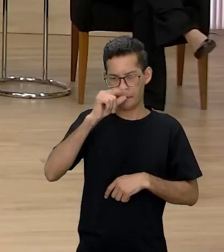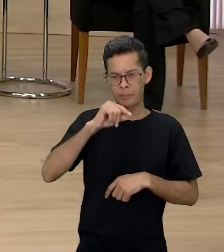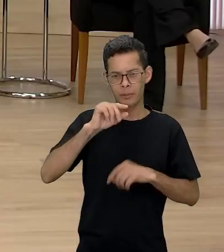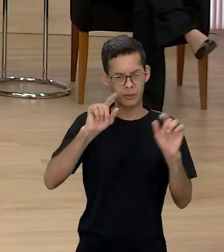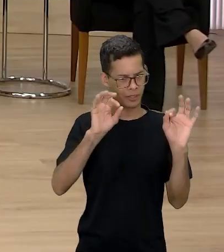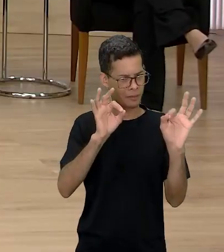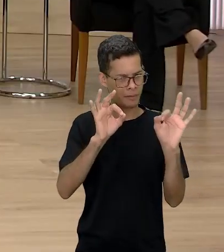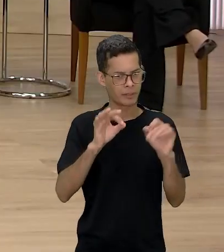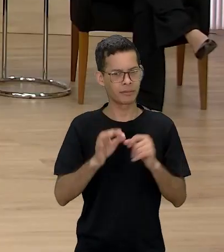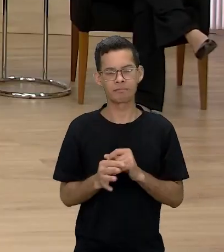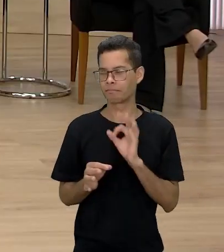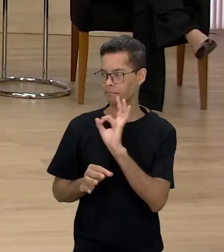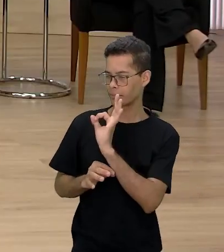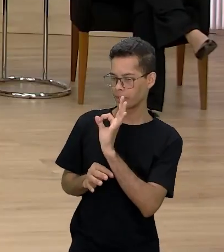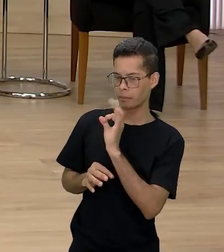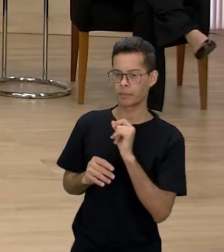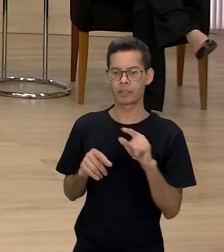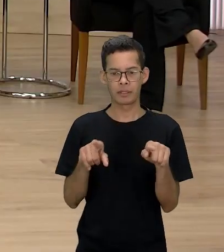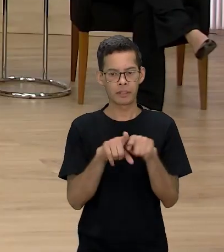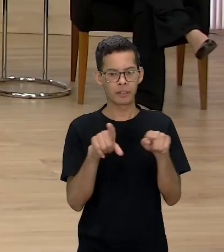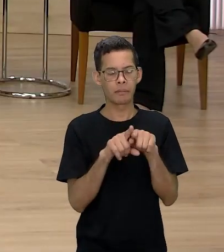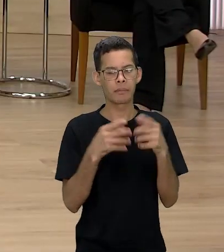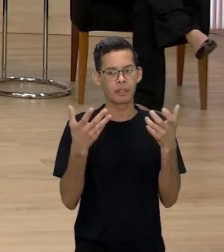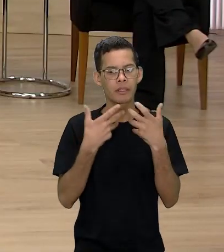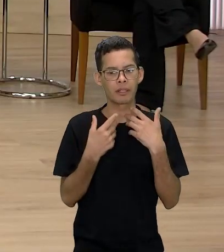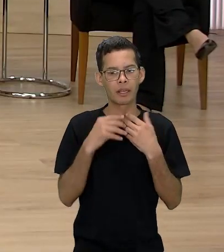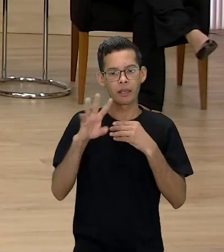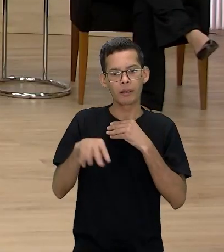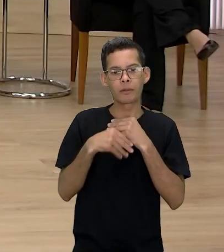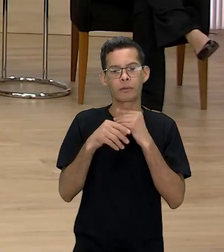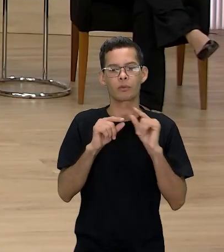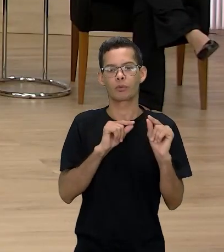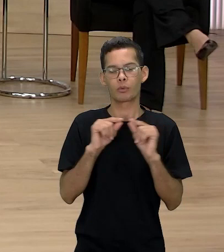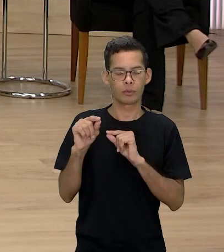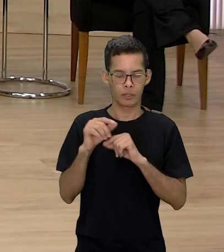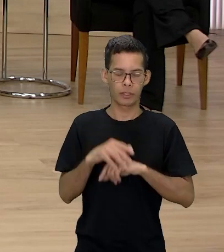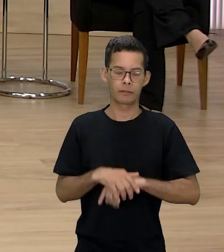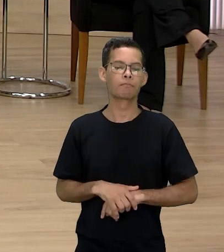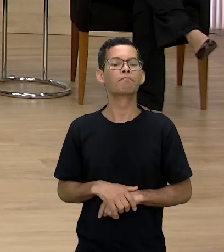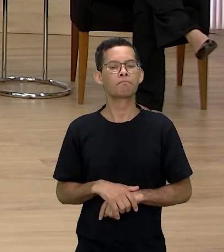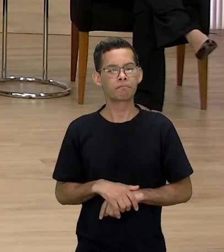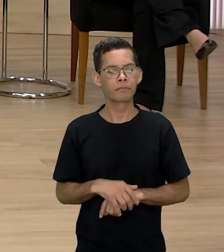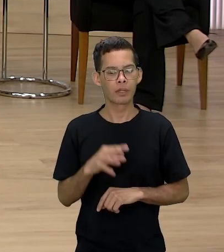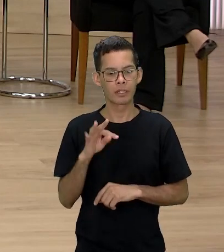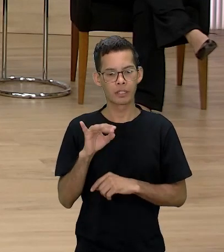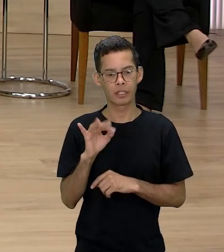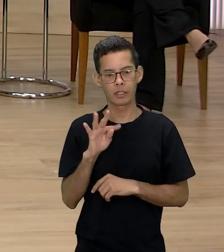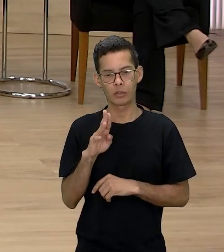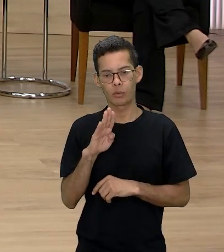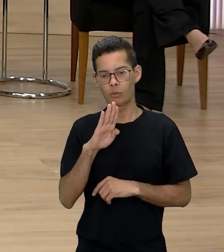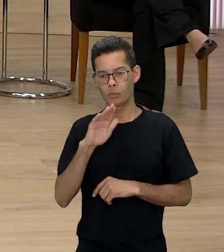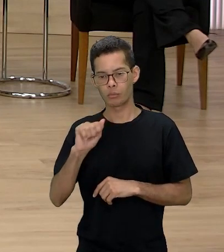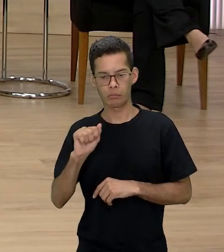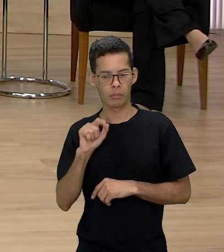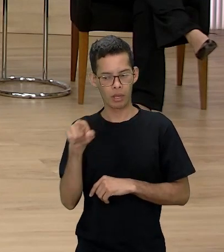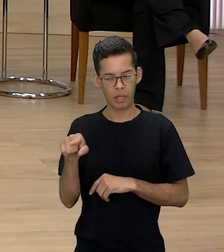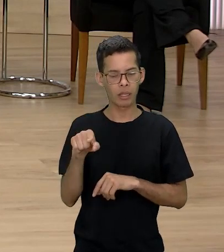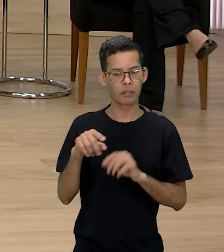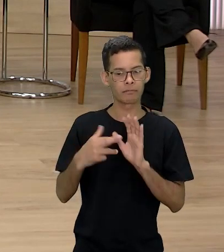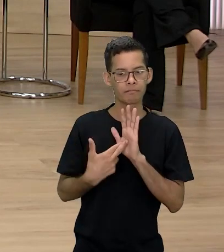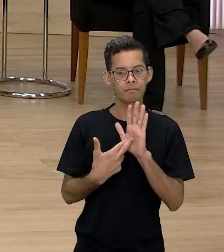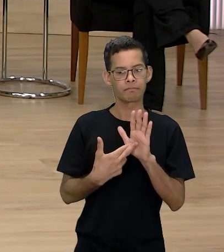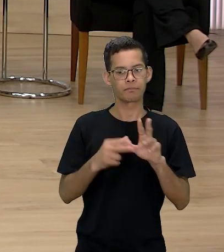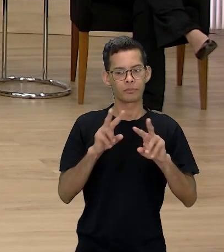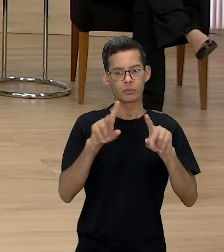trazendo uma outra uma outra percepção disso que você está trazendo eu também vejo a tituba como uma representante da sabedoria da